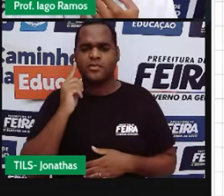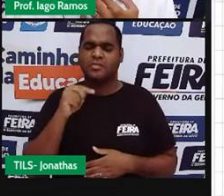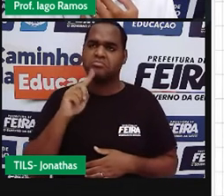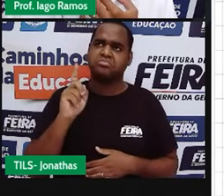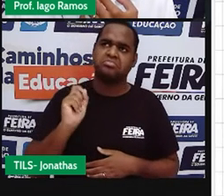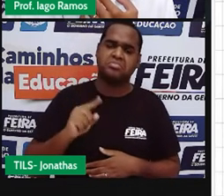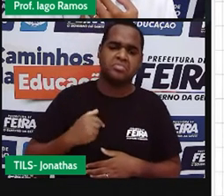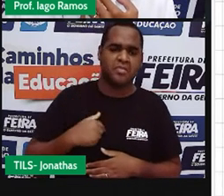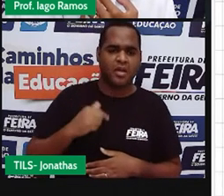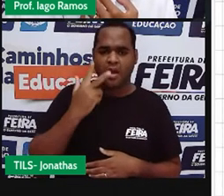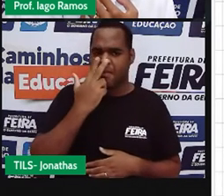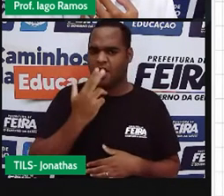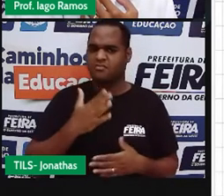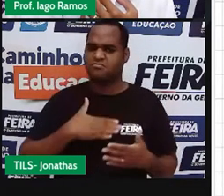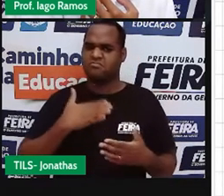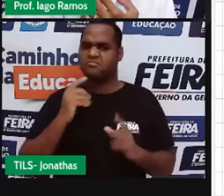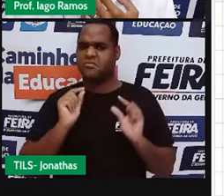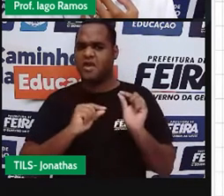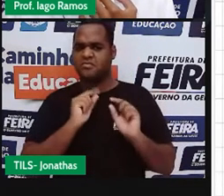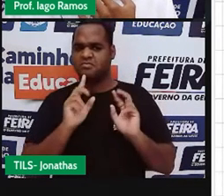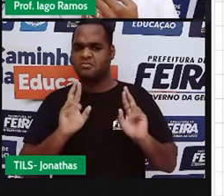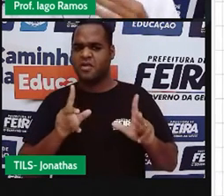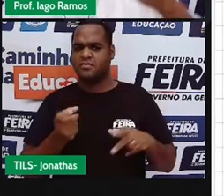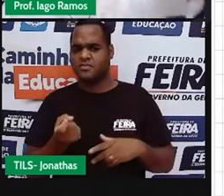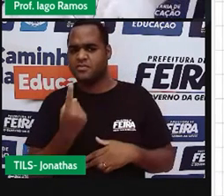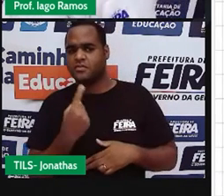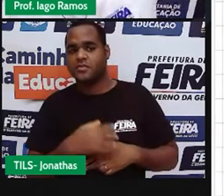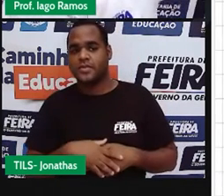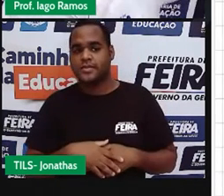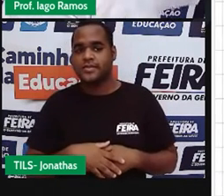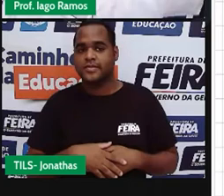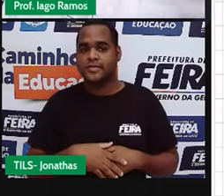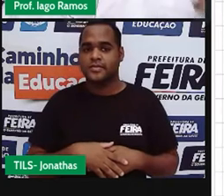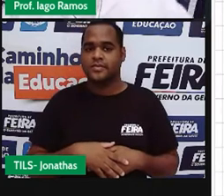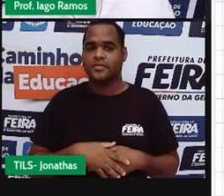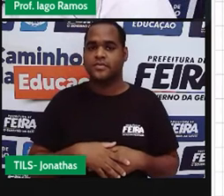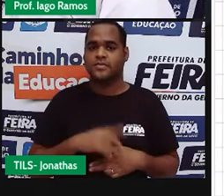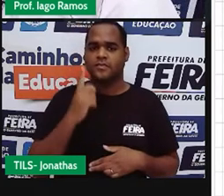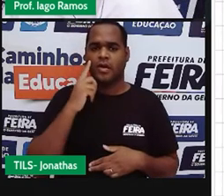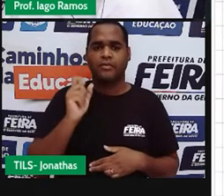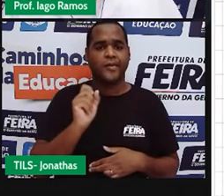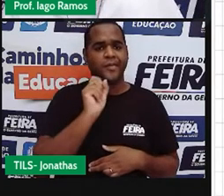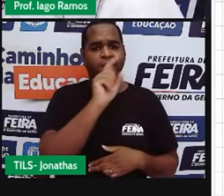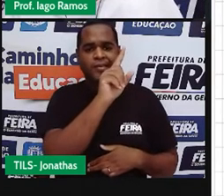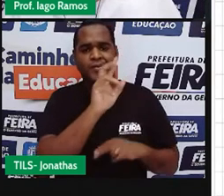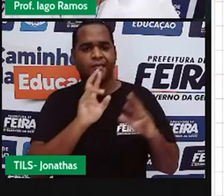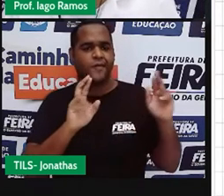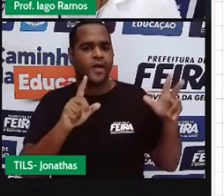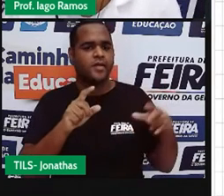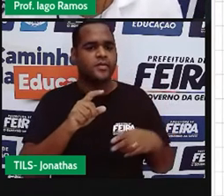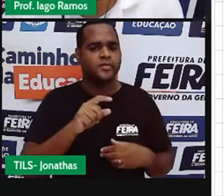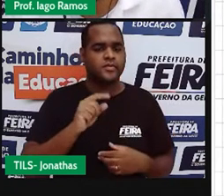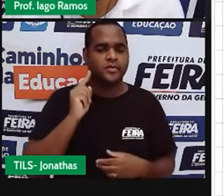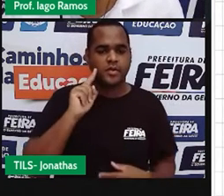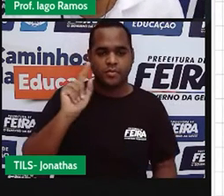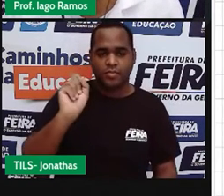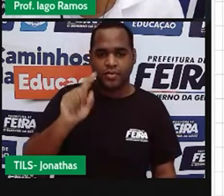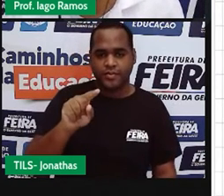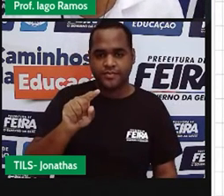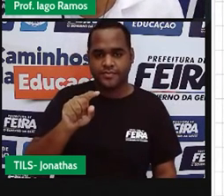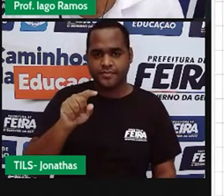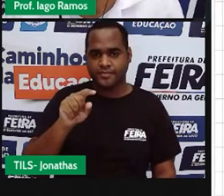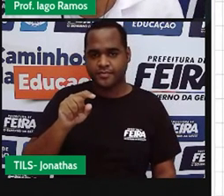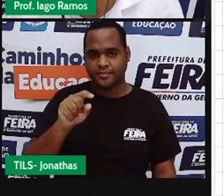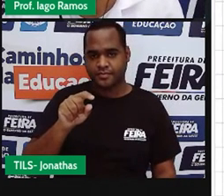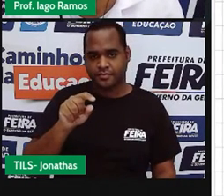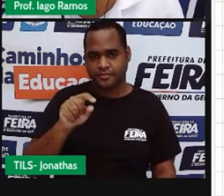Eu estou achando isso aí meio suspeito. Faça um ponto bem mais lá em cima. Deixa eu ver. Tá bom. Vou fazer um ponto